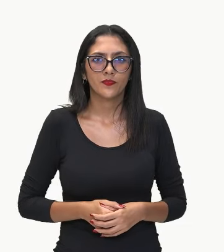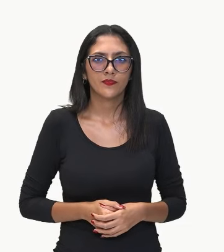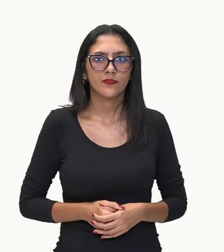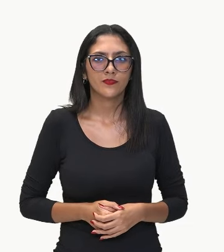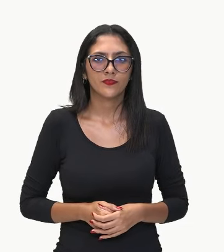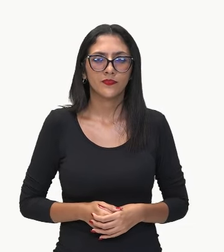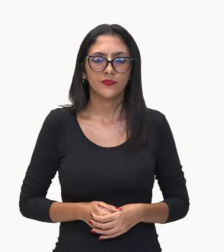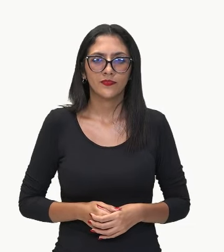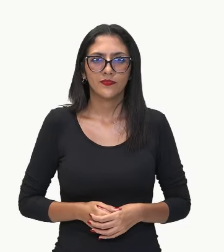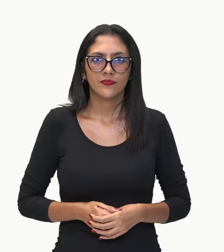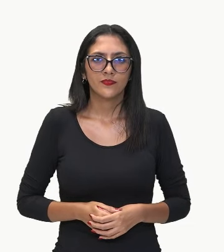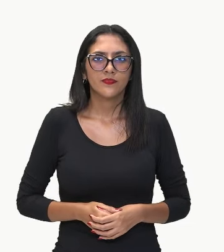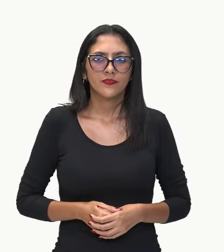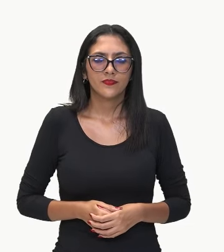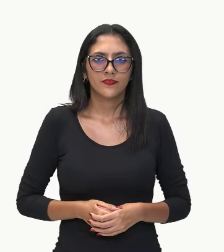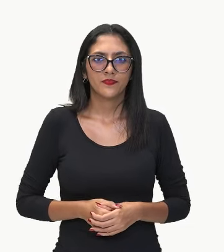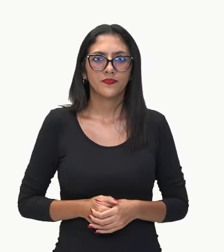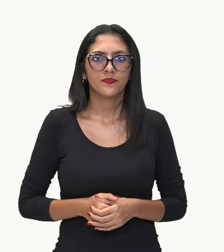Tudo